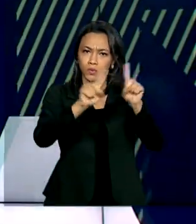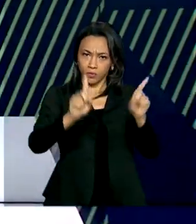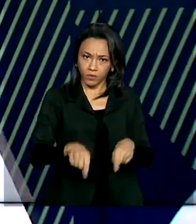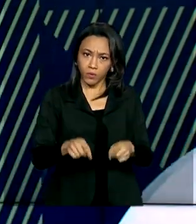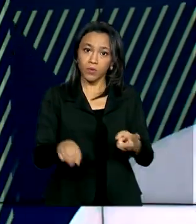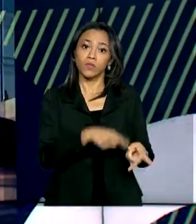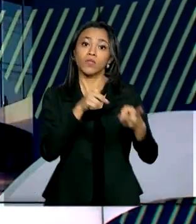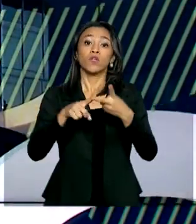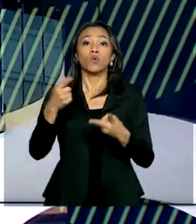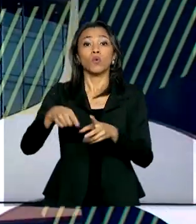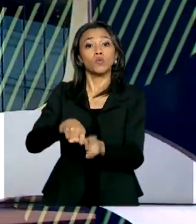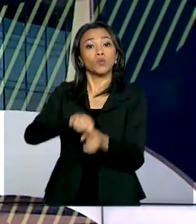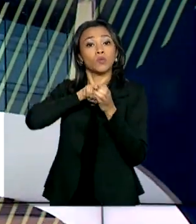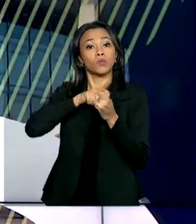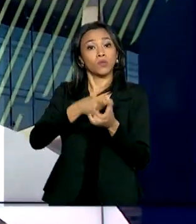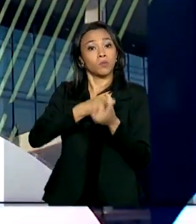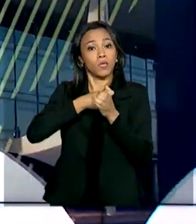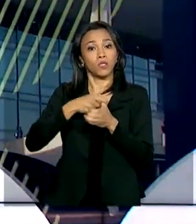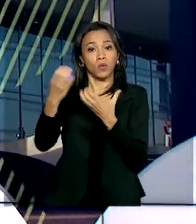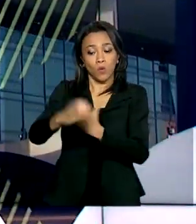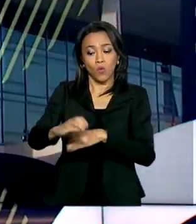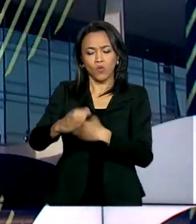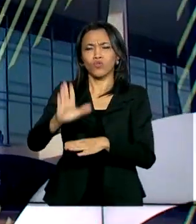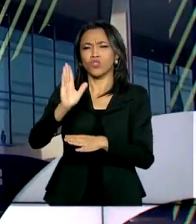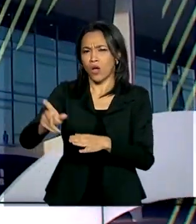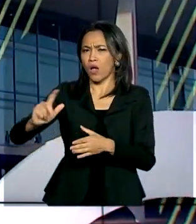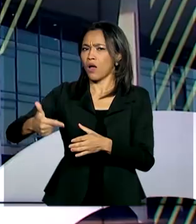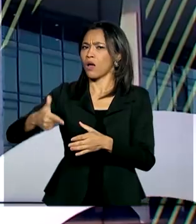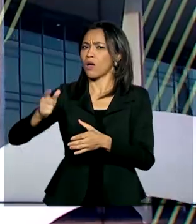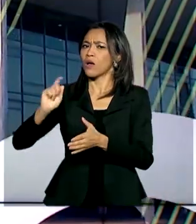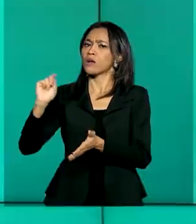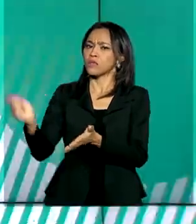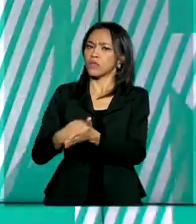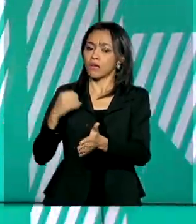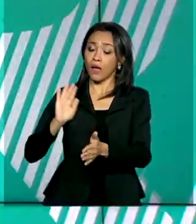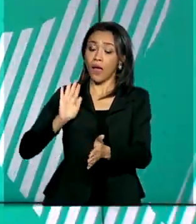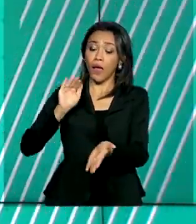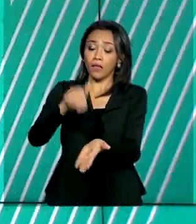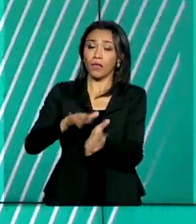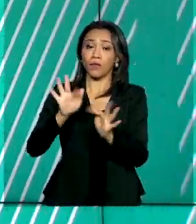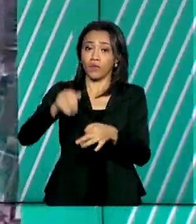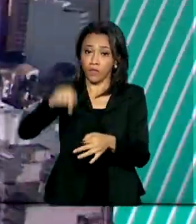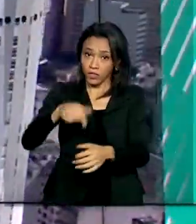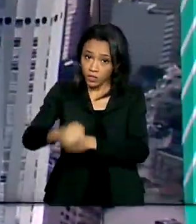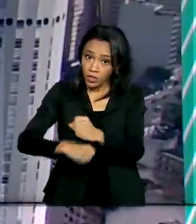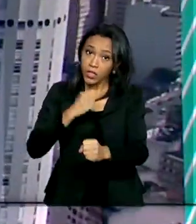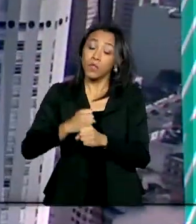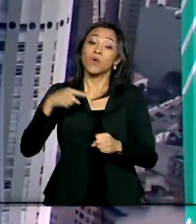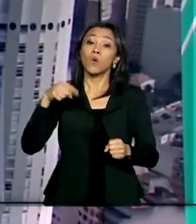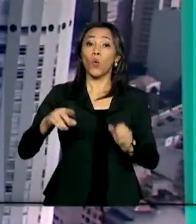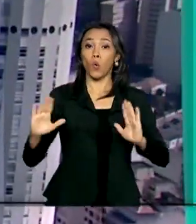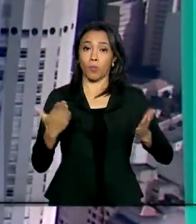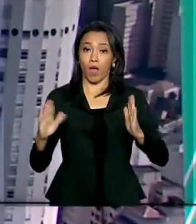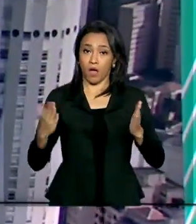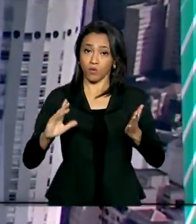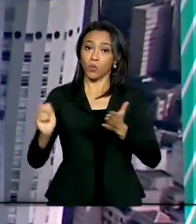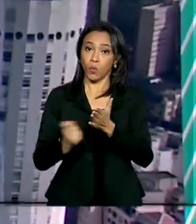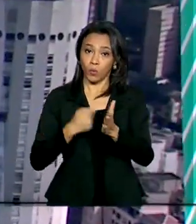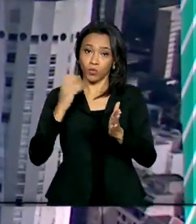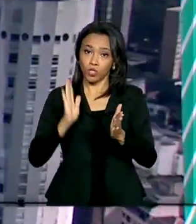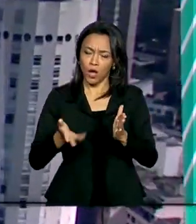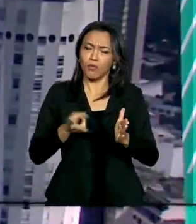suspendia os concursos públicos já homologados até o fim deste ano. Com o os prazos dos concursos já homologados